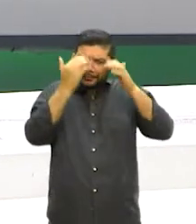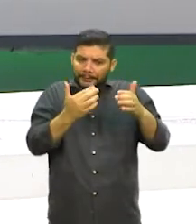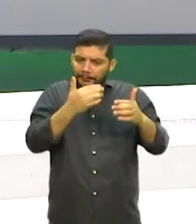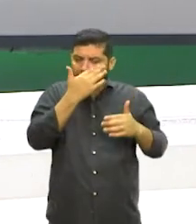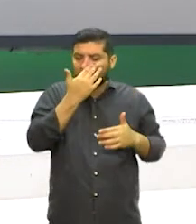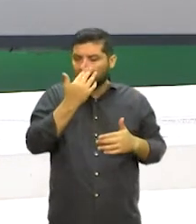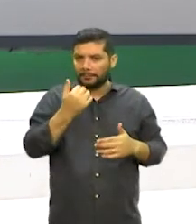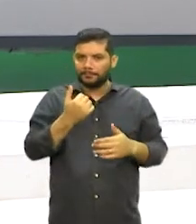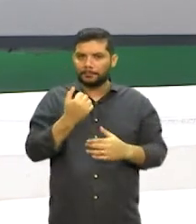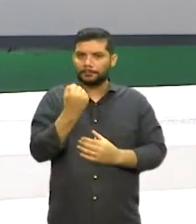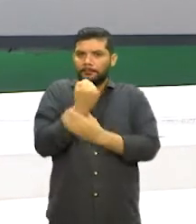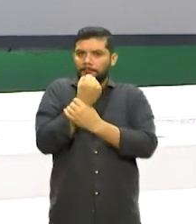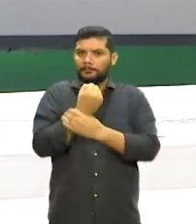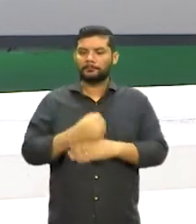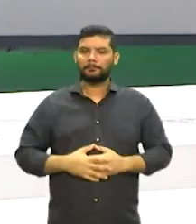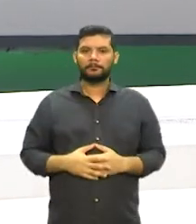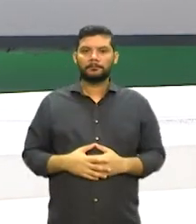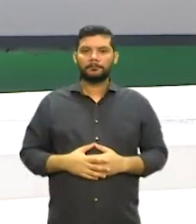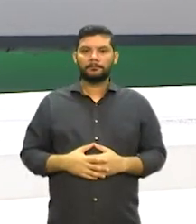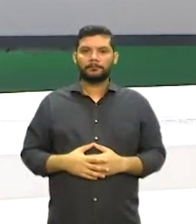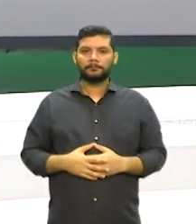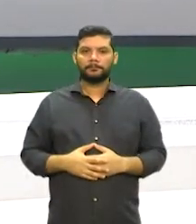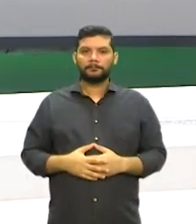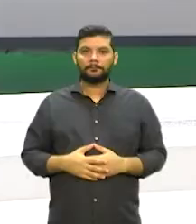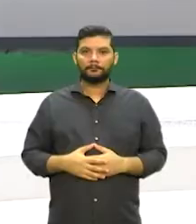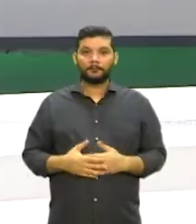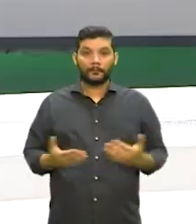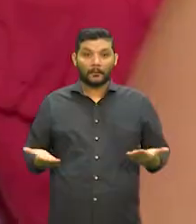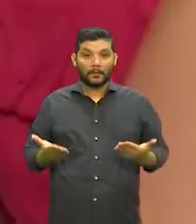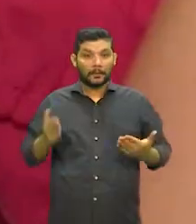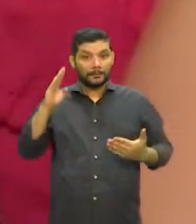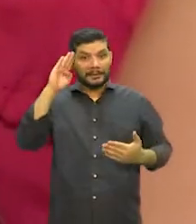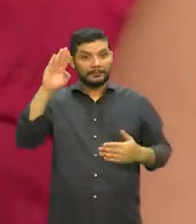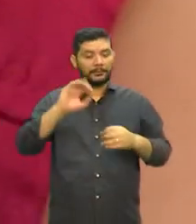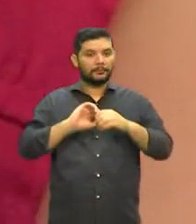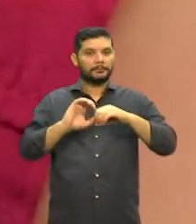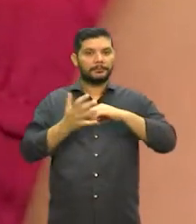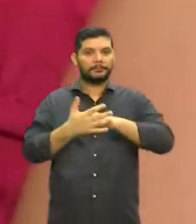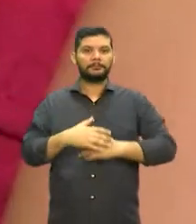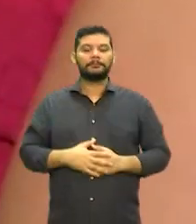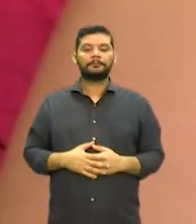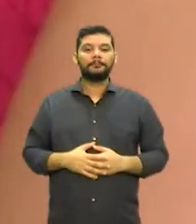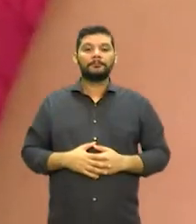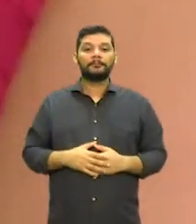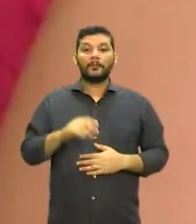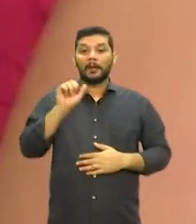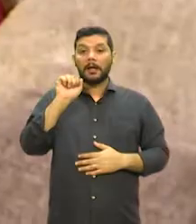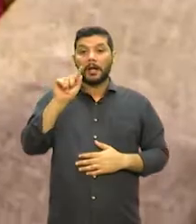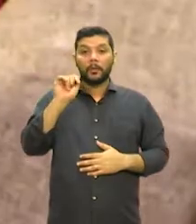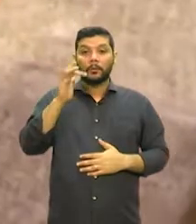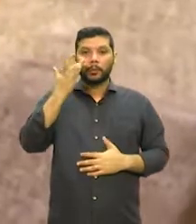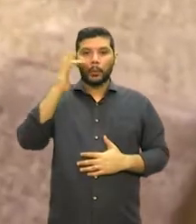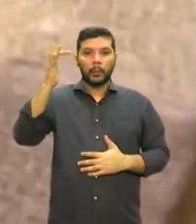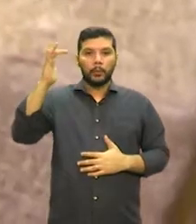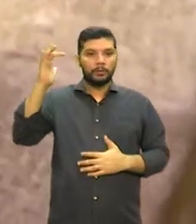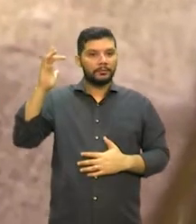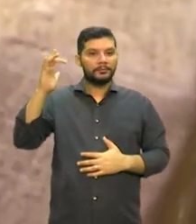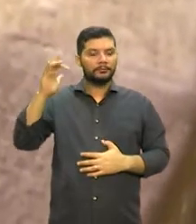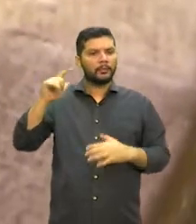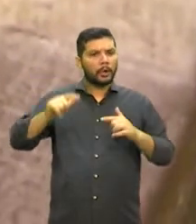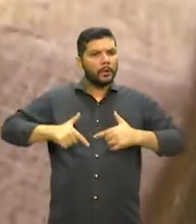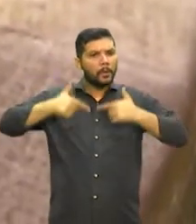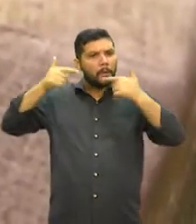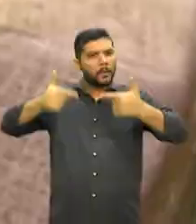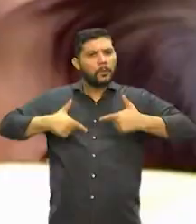protegido, ainda mais em tempos de pandemia. O Agosto Dourado simboliza a luta pelo incentivo ao